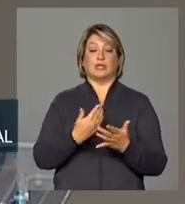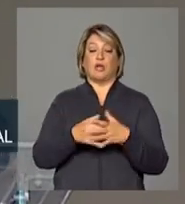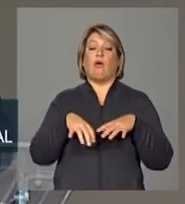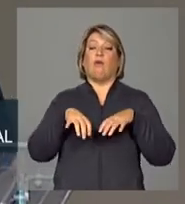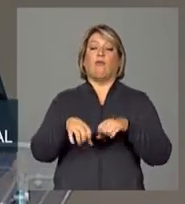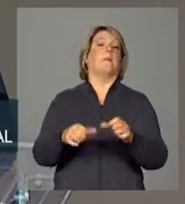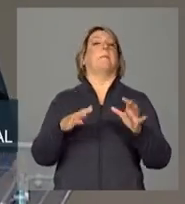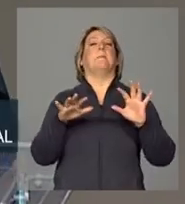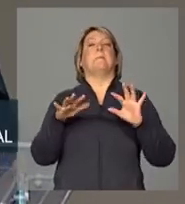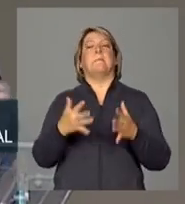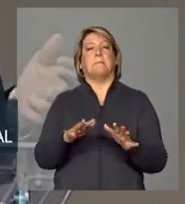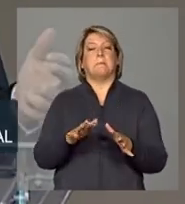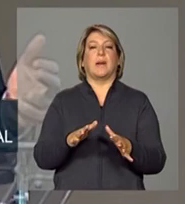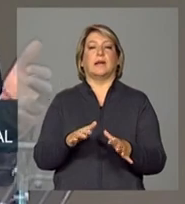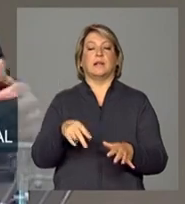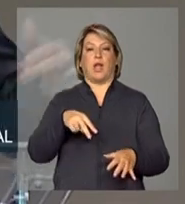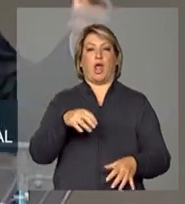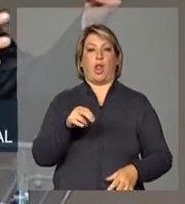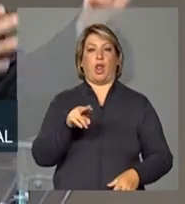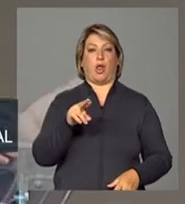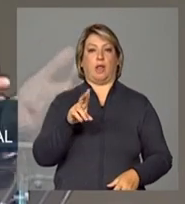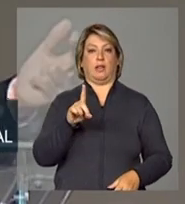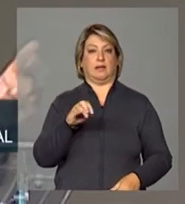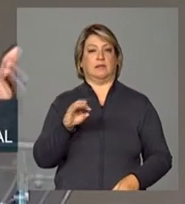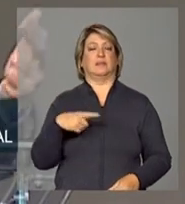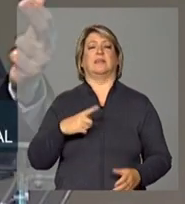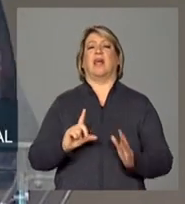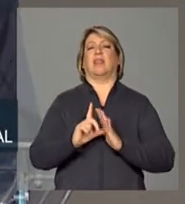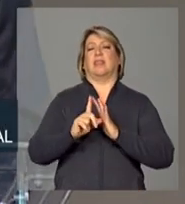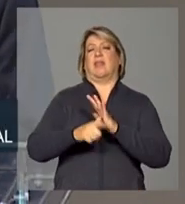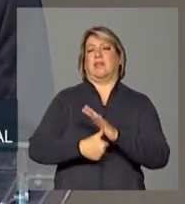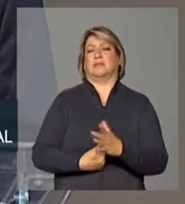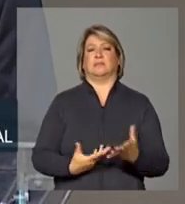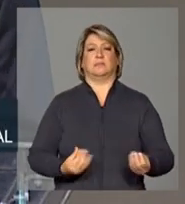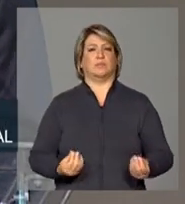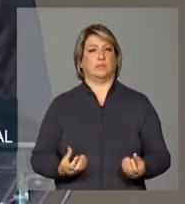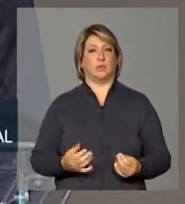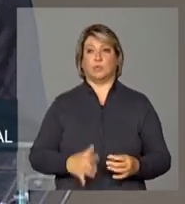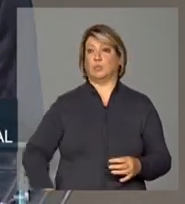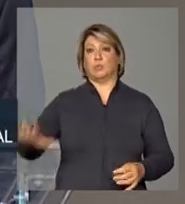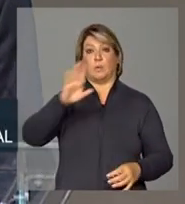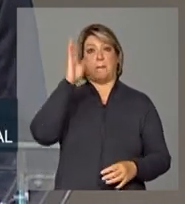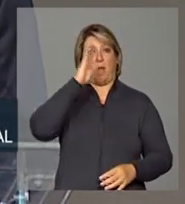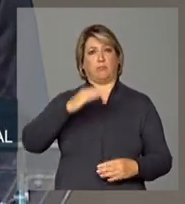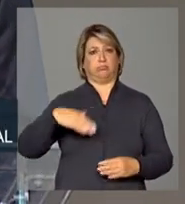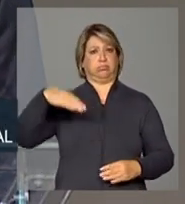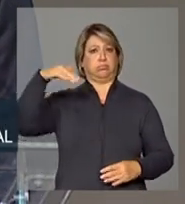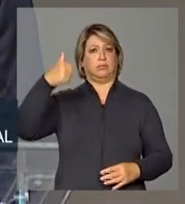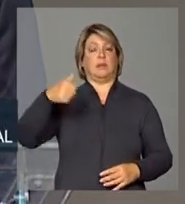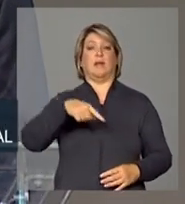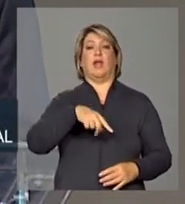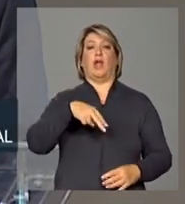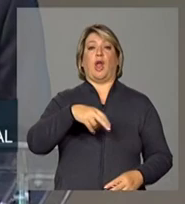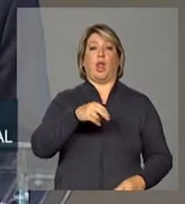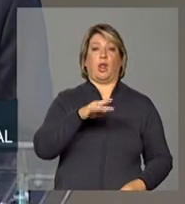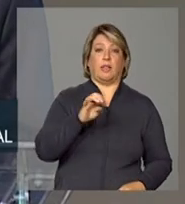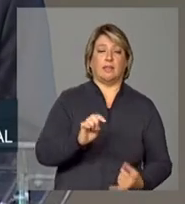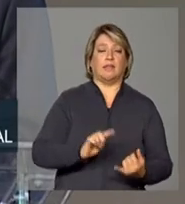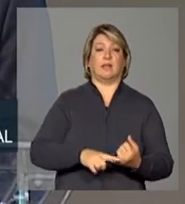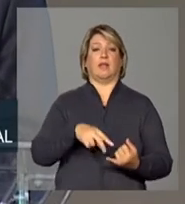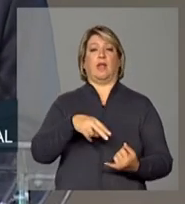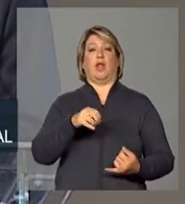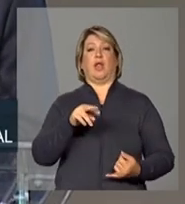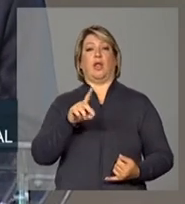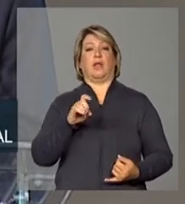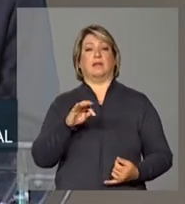média no nordeste está muito abaixo da média do Brasil no norte e nordeste a escolaridade